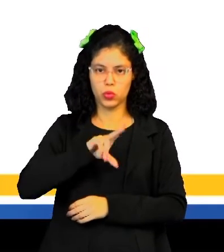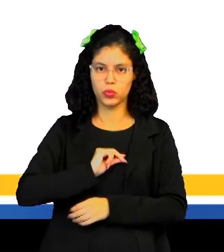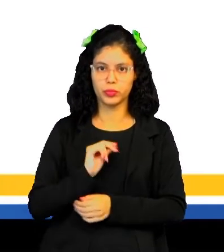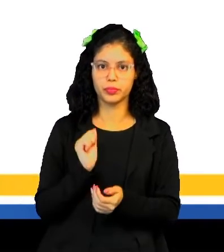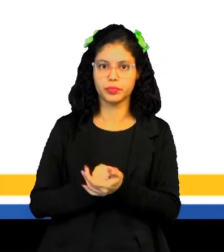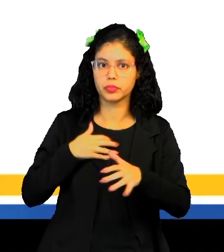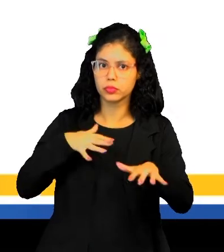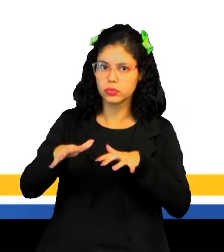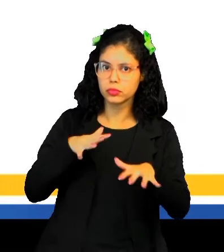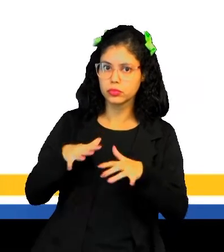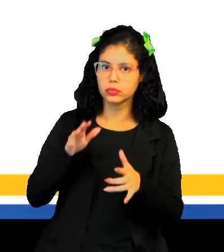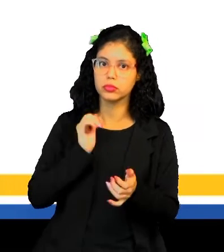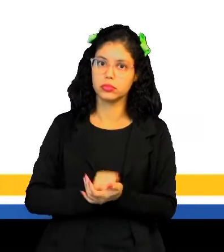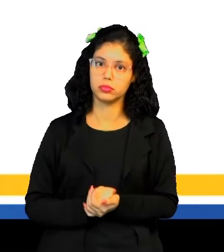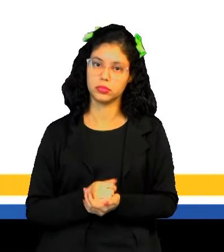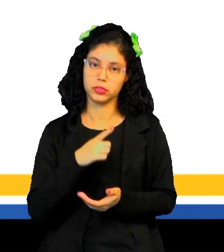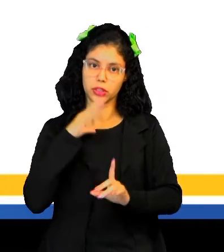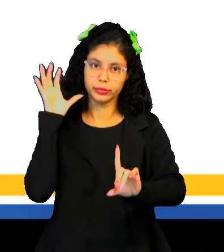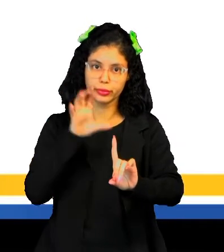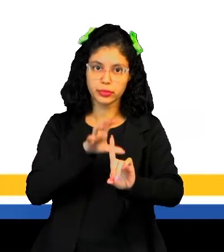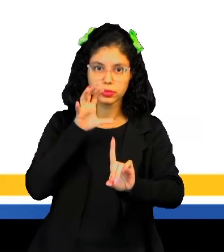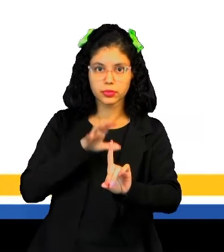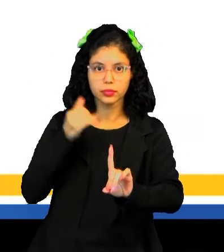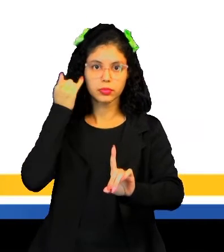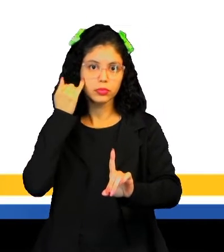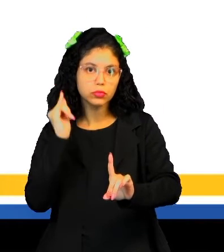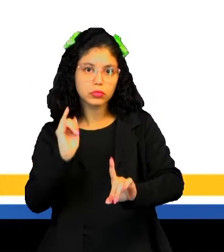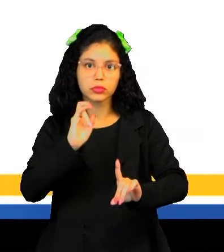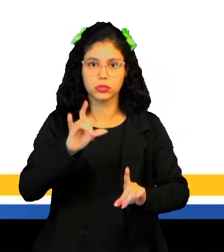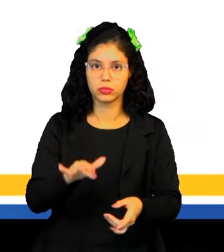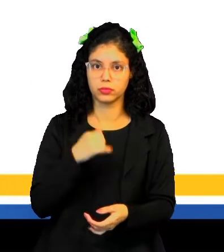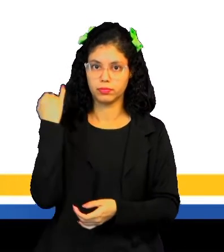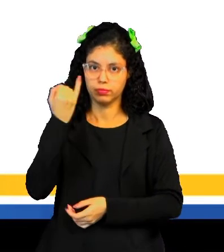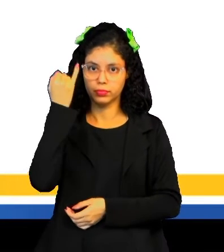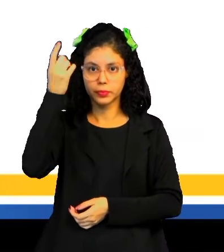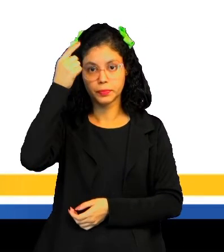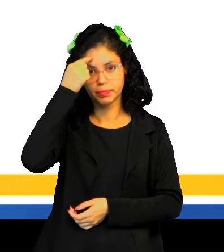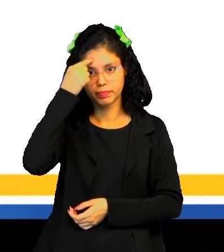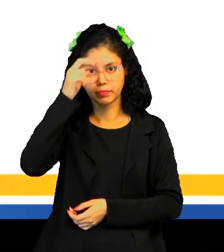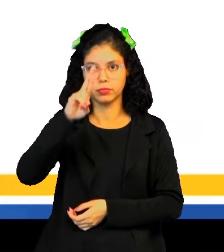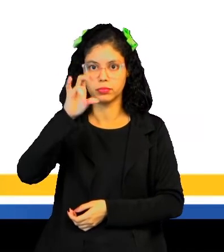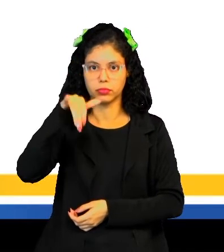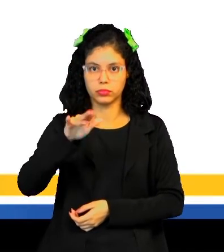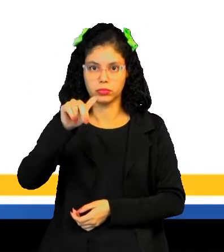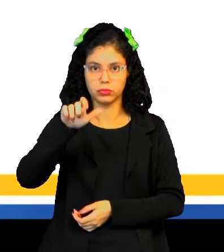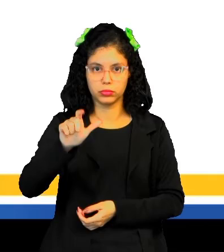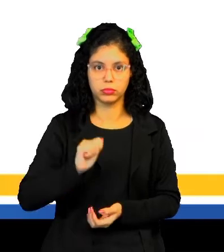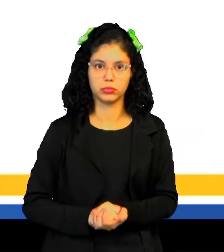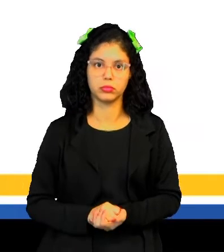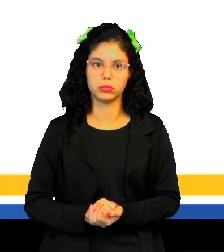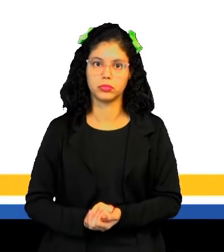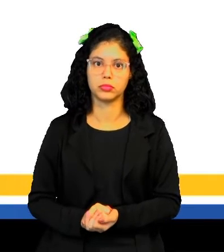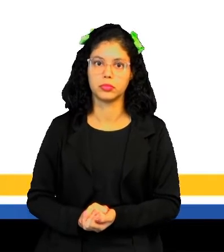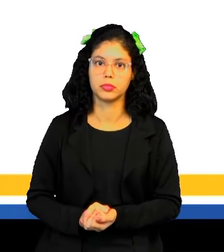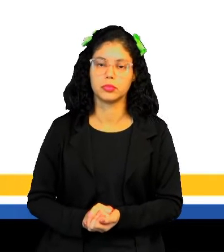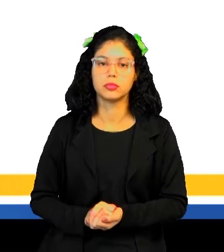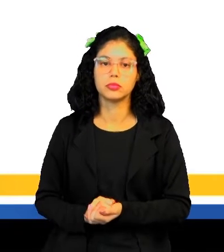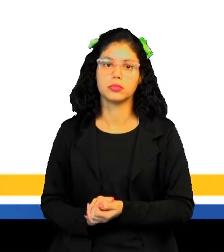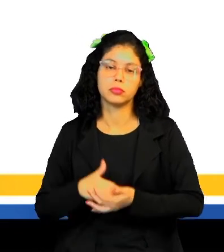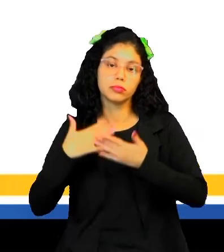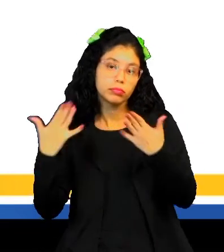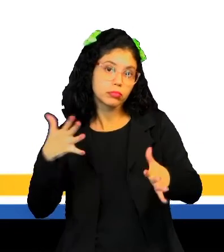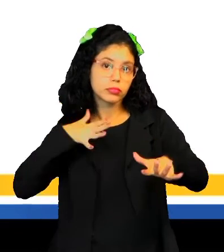movimento dos condenados mineiros, né? Teve a influência das ideias iluministas, principalmente aí dos pensadores Reynaud, né? Em Montesquieu.